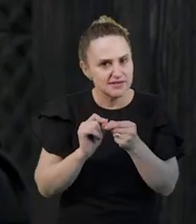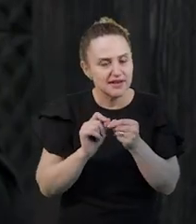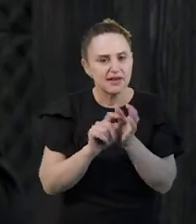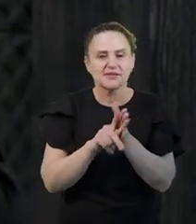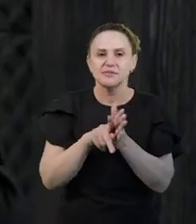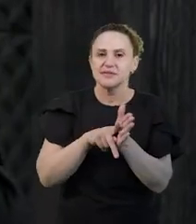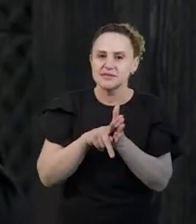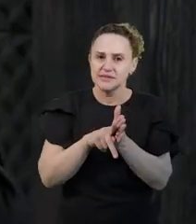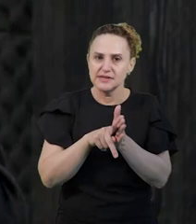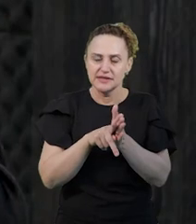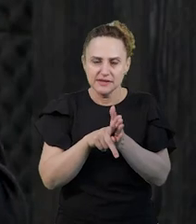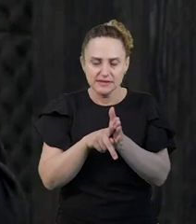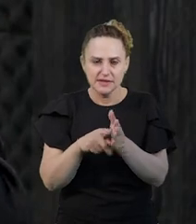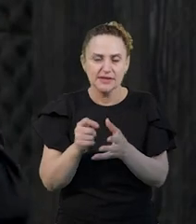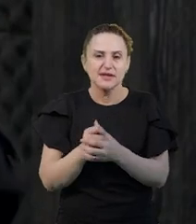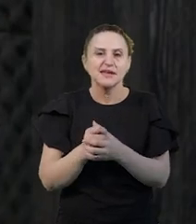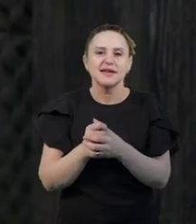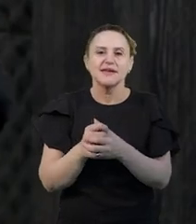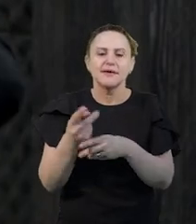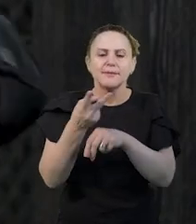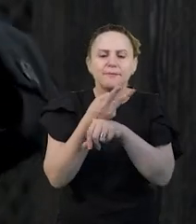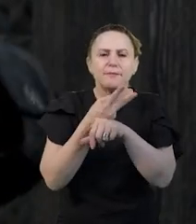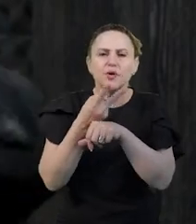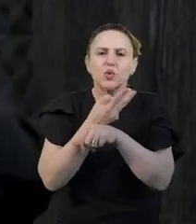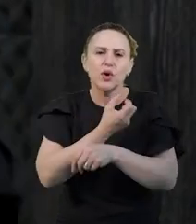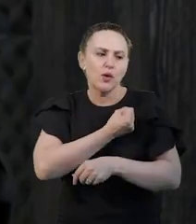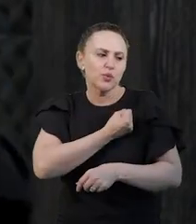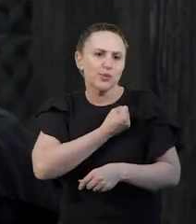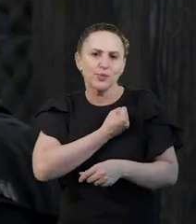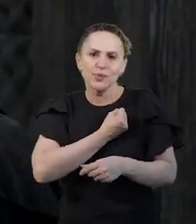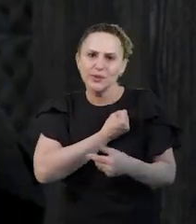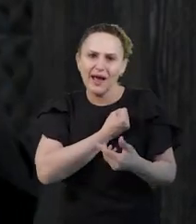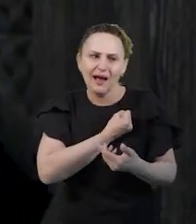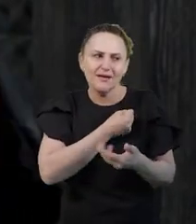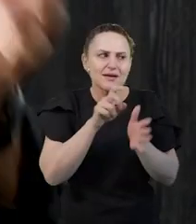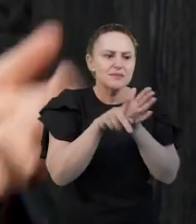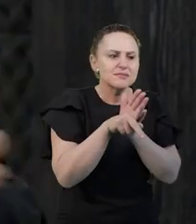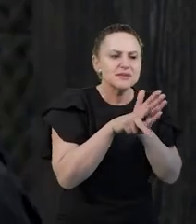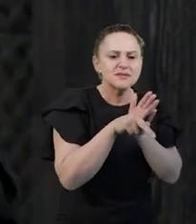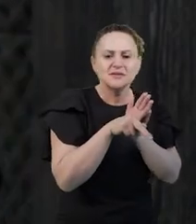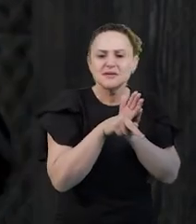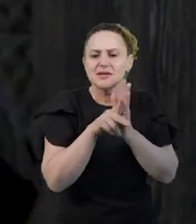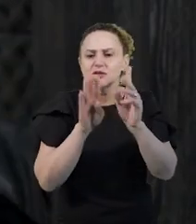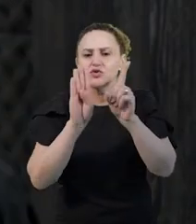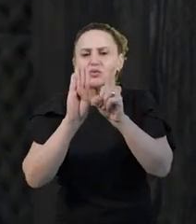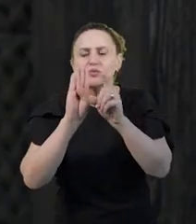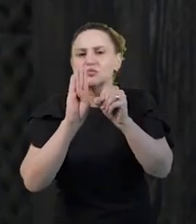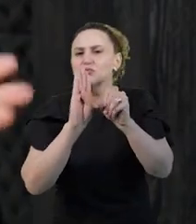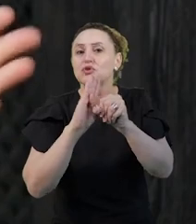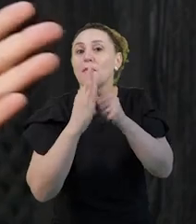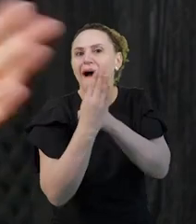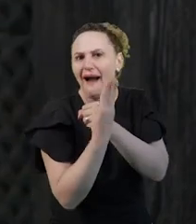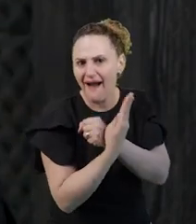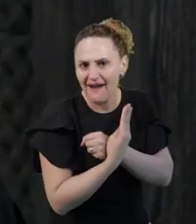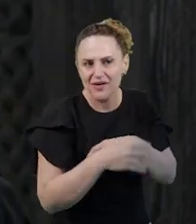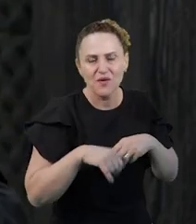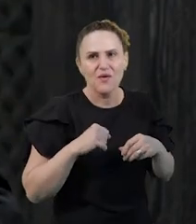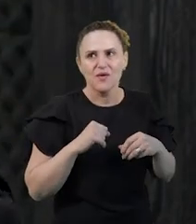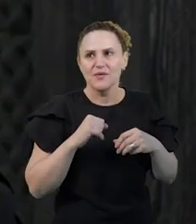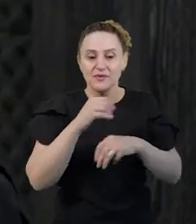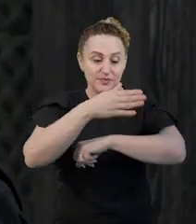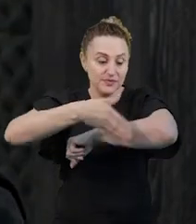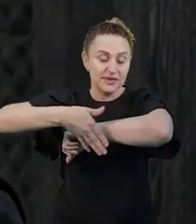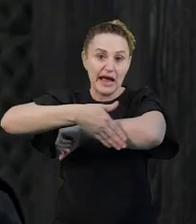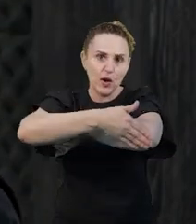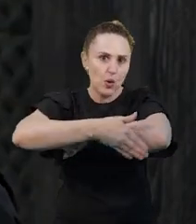resultados daquela questão que ele levantou, fazendo uma pesquisa no bairro, fazendo pesquisa na sua rua, saber qual é o dia da semana que se